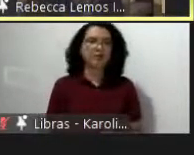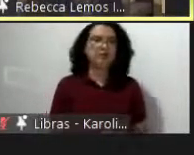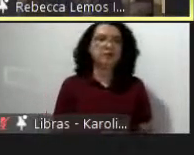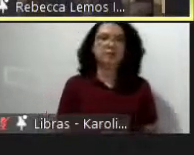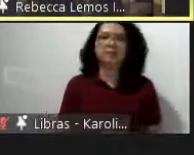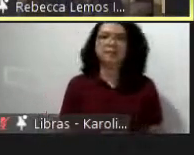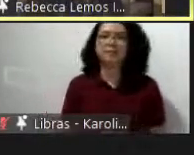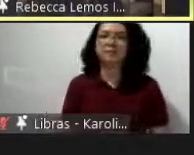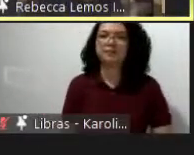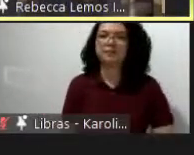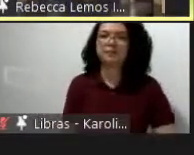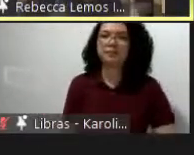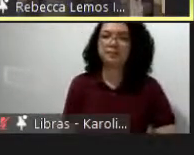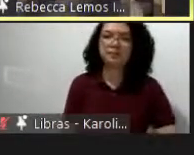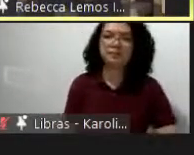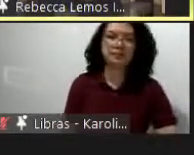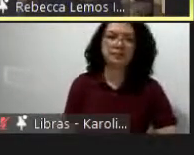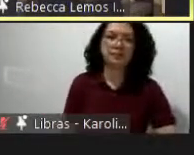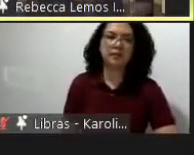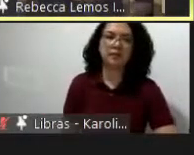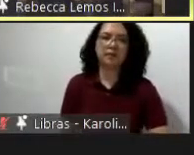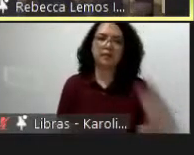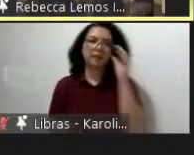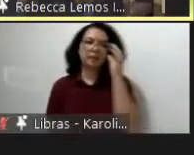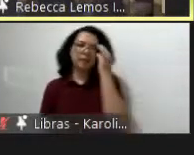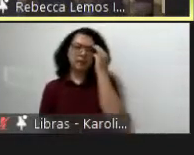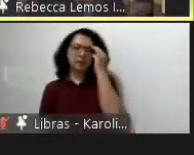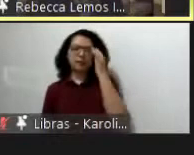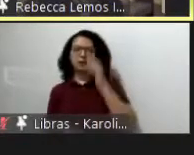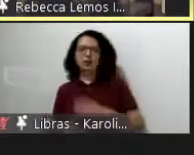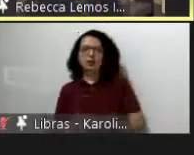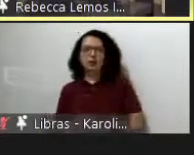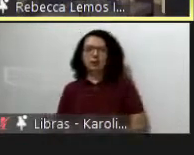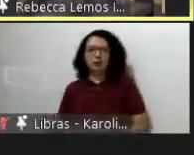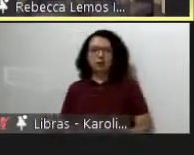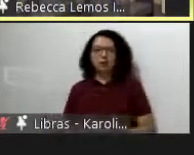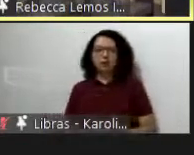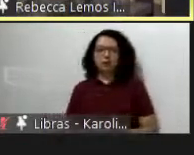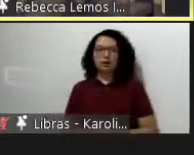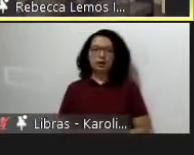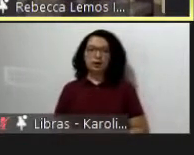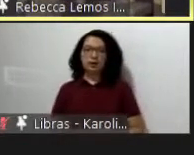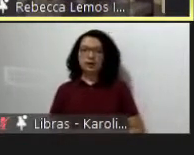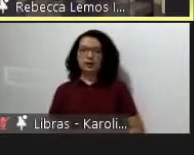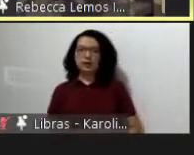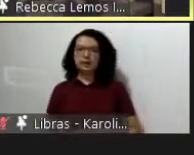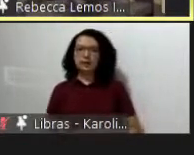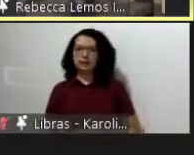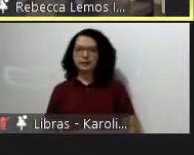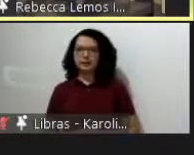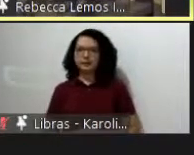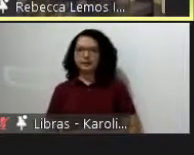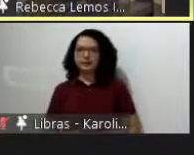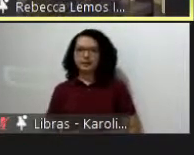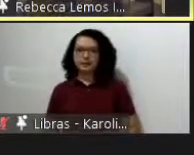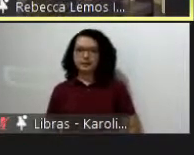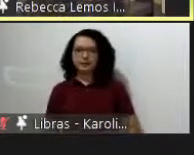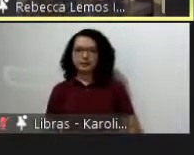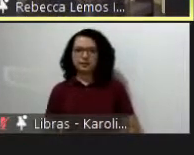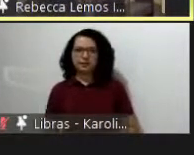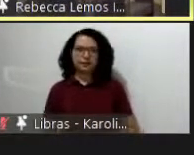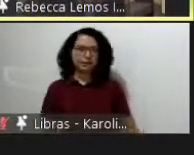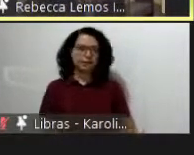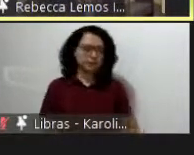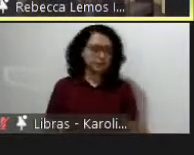pré-colombinas distintas então essa região sempre me fascinou muito pela riqueza que